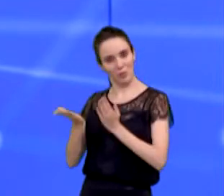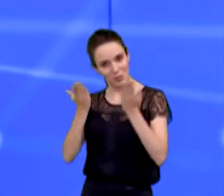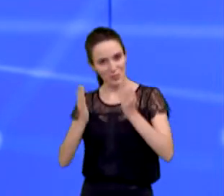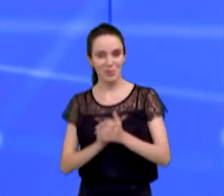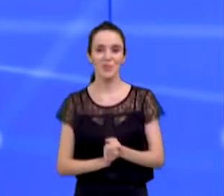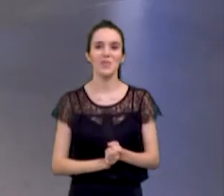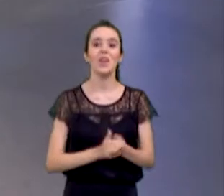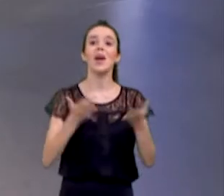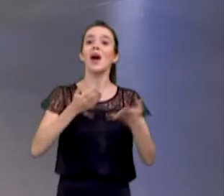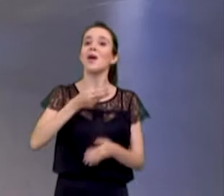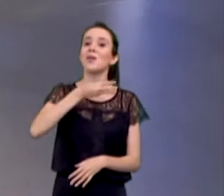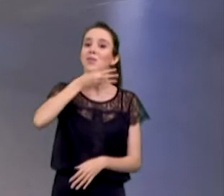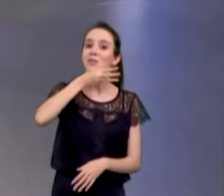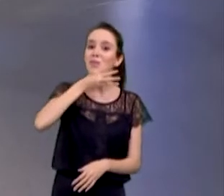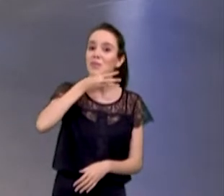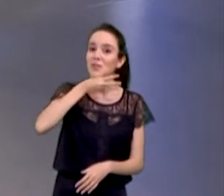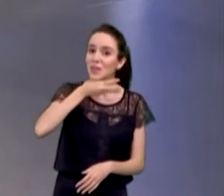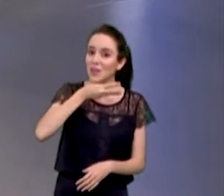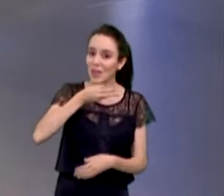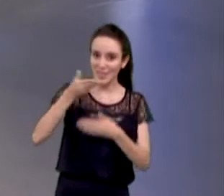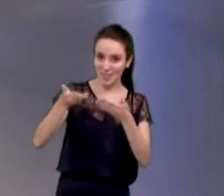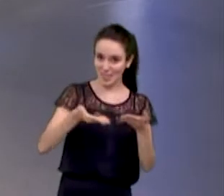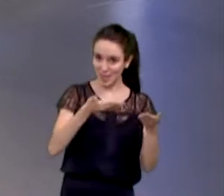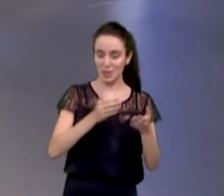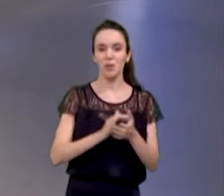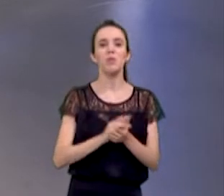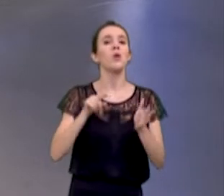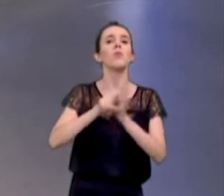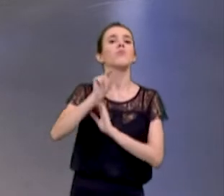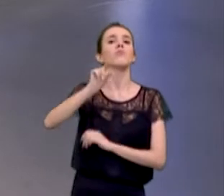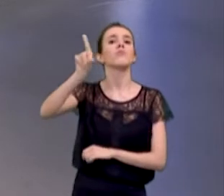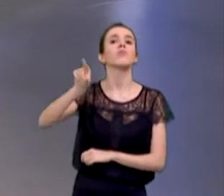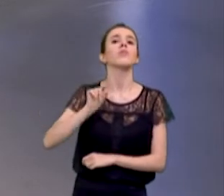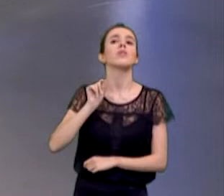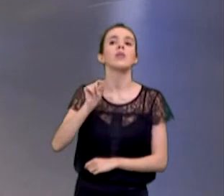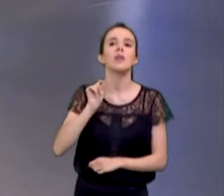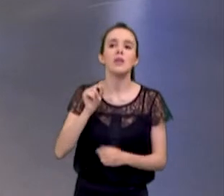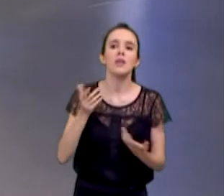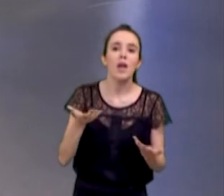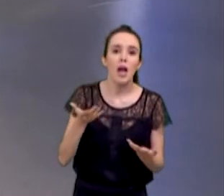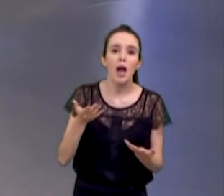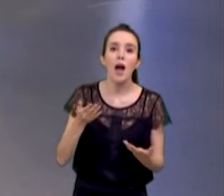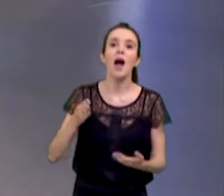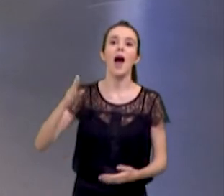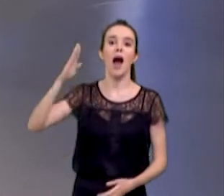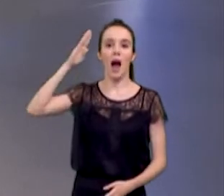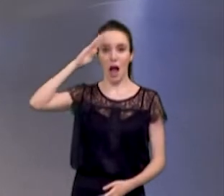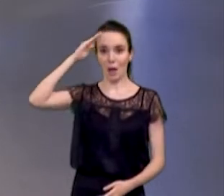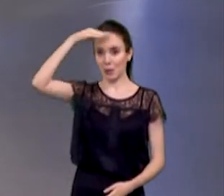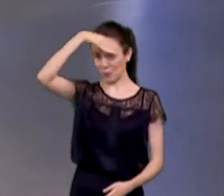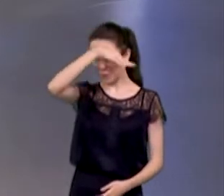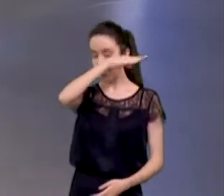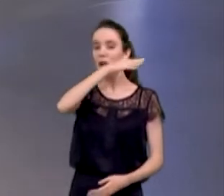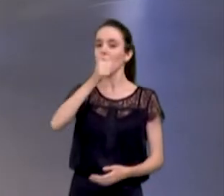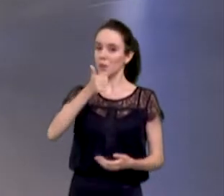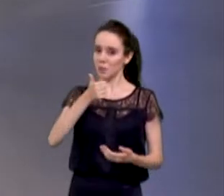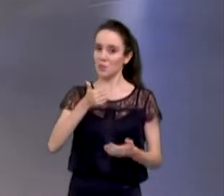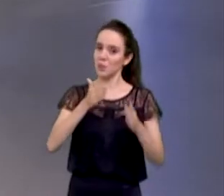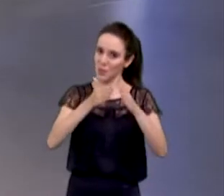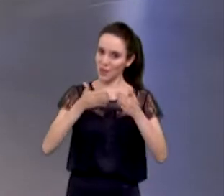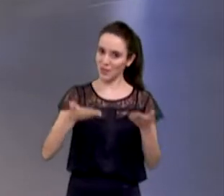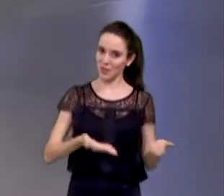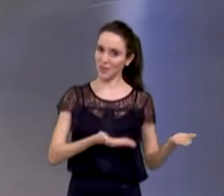candidato Wagner Balheiro. Para quem vai a pergunta, candidato? Nicoluc. Coronel Eliane Nicoluc. Eu peço que se posicionem aos meus púlpitos do lado esquerdo.